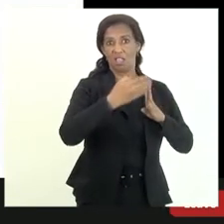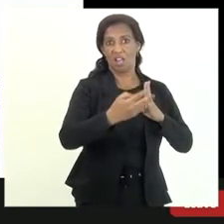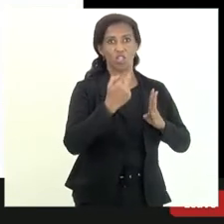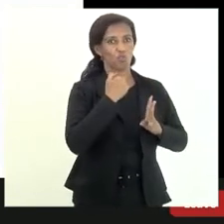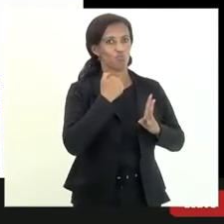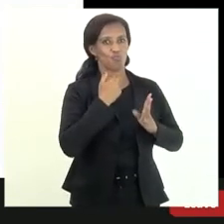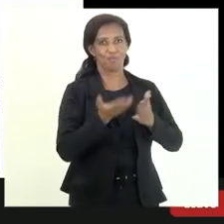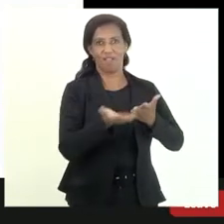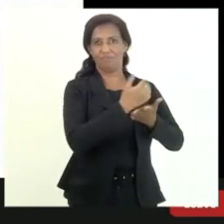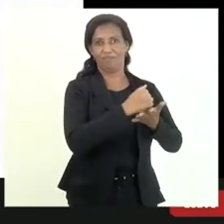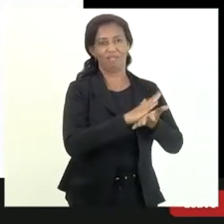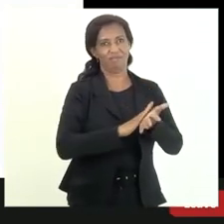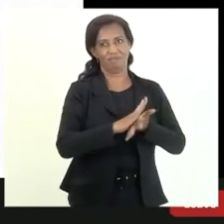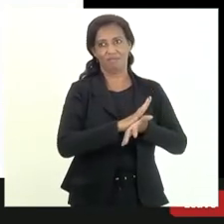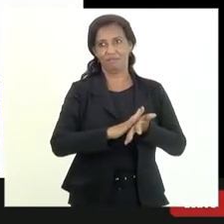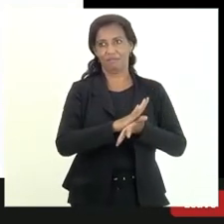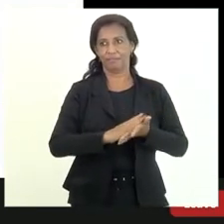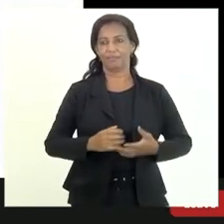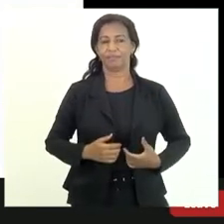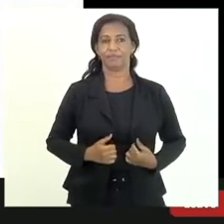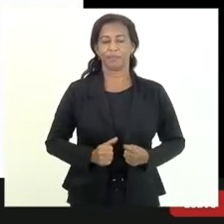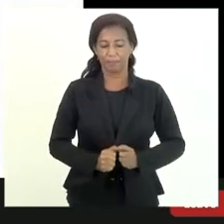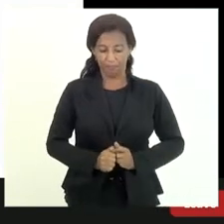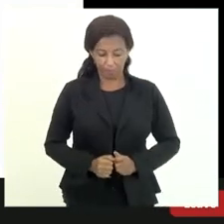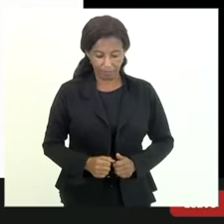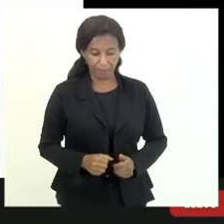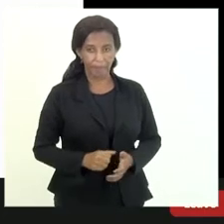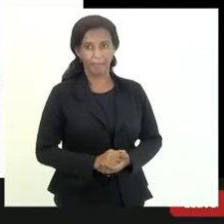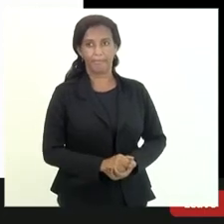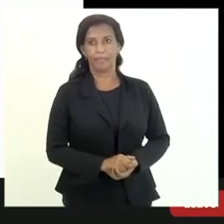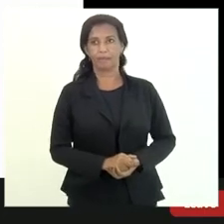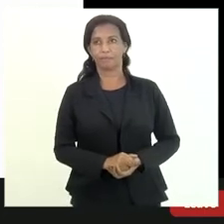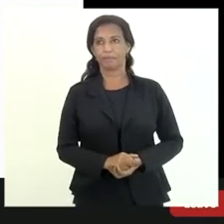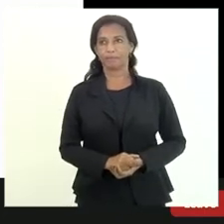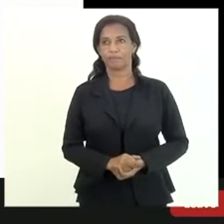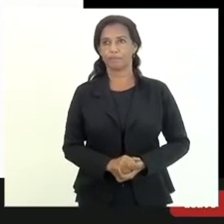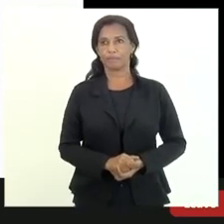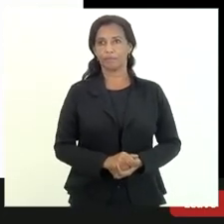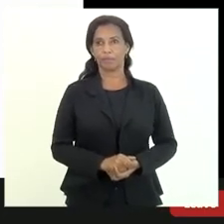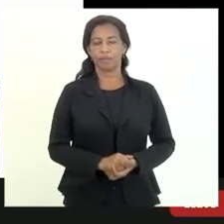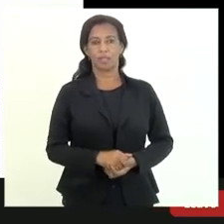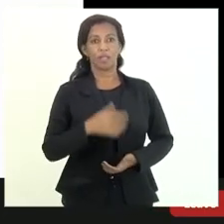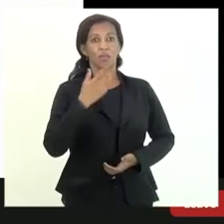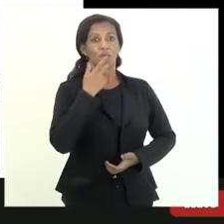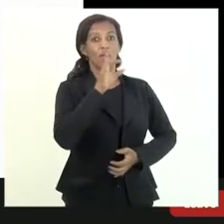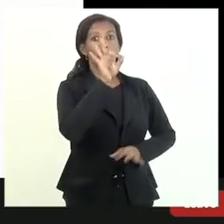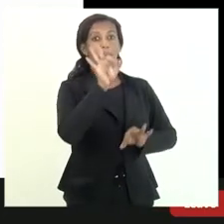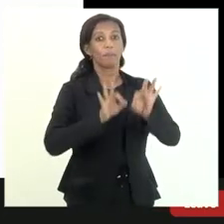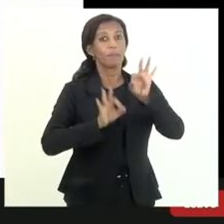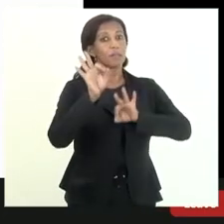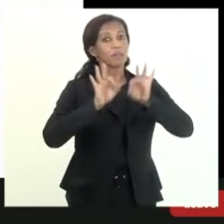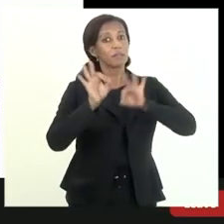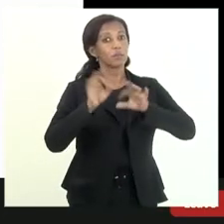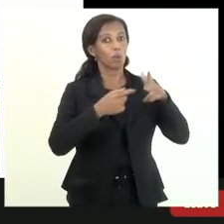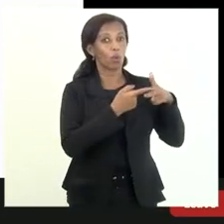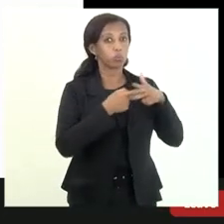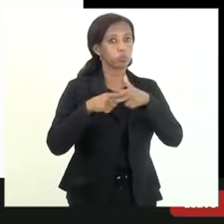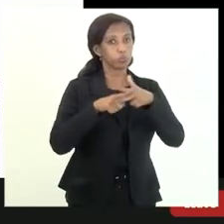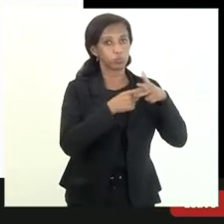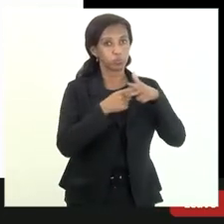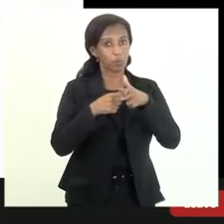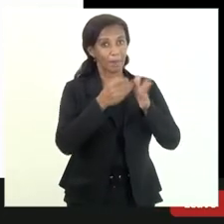irrecuperáveis né aí aqui eu chamo atenção para o rate né e para o percentual de ajuste para perda que a União